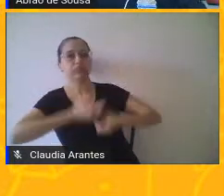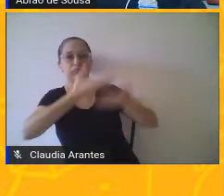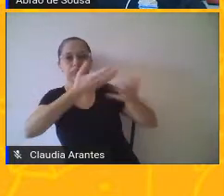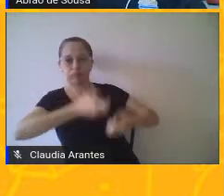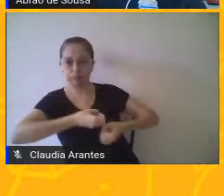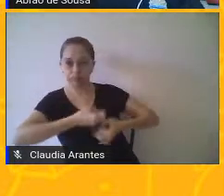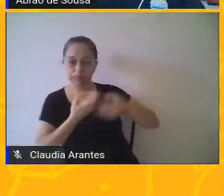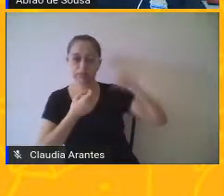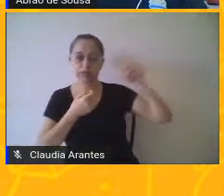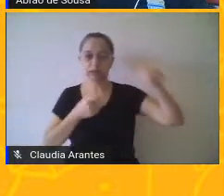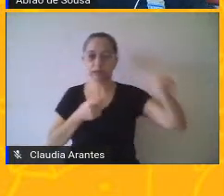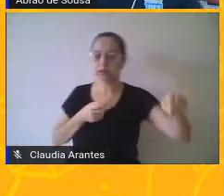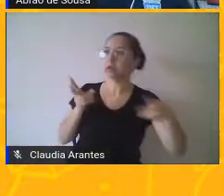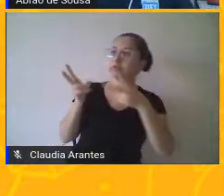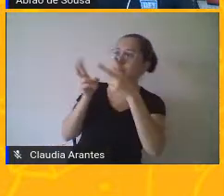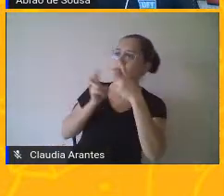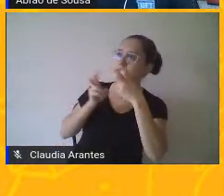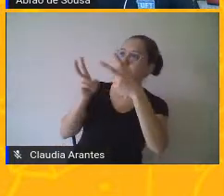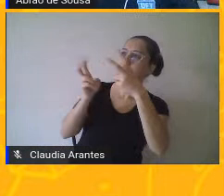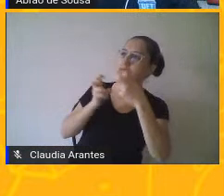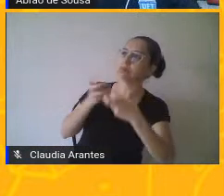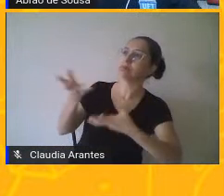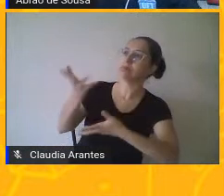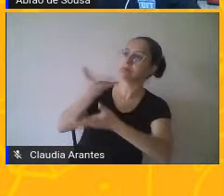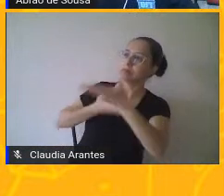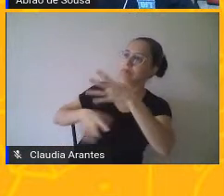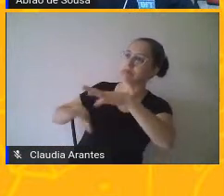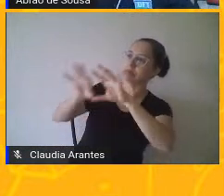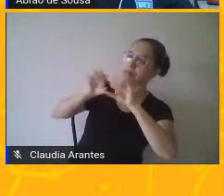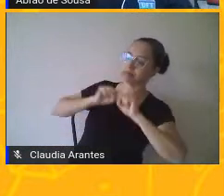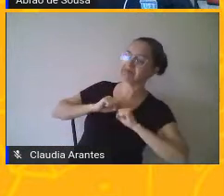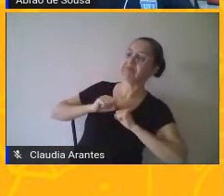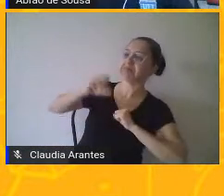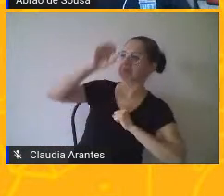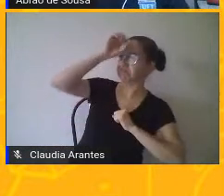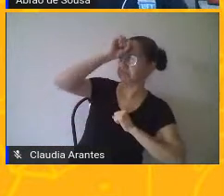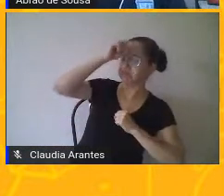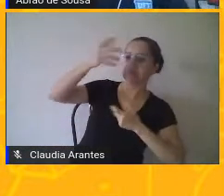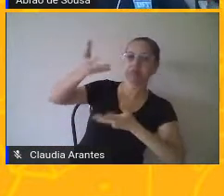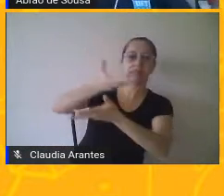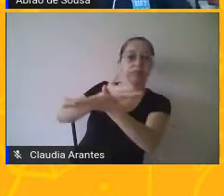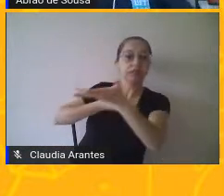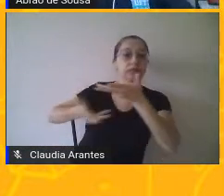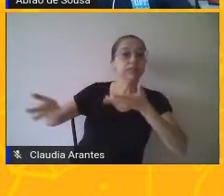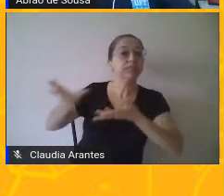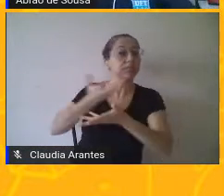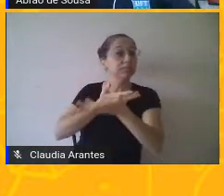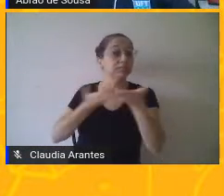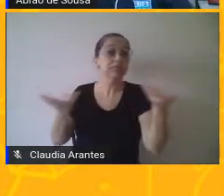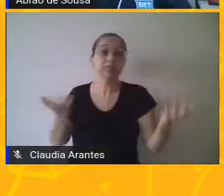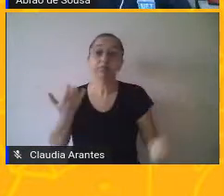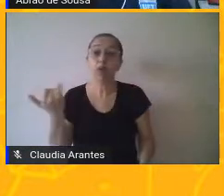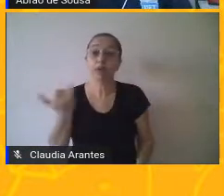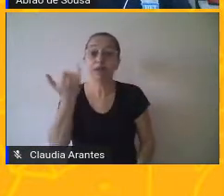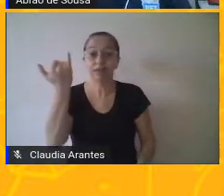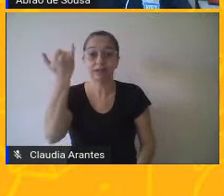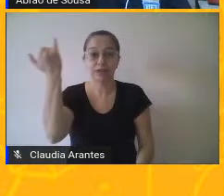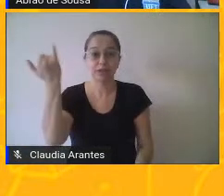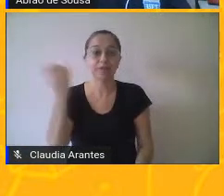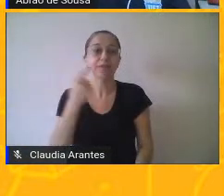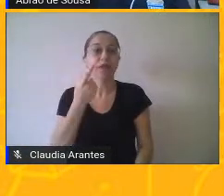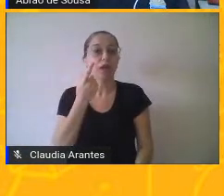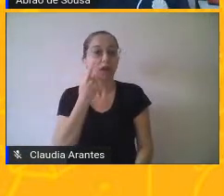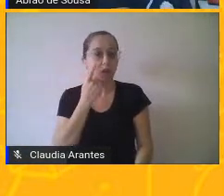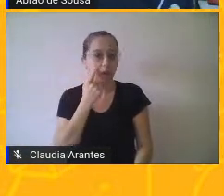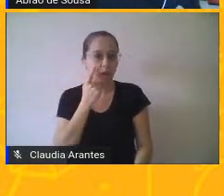continuar aqui com as funções da linguagem agora. Olha, e eu convido os senhores